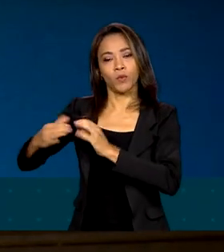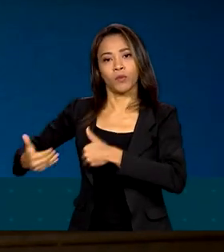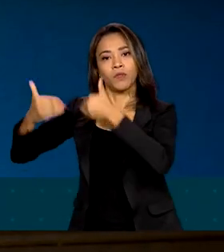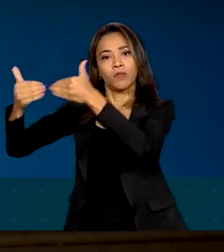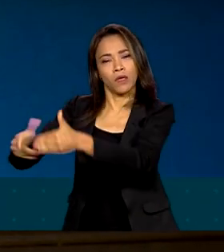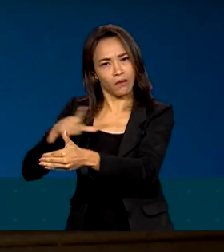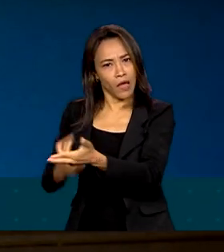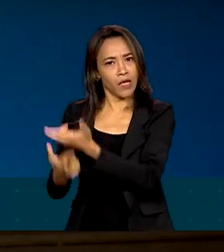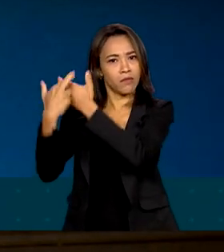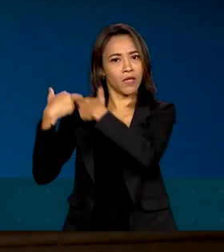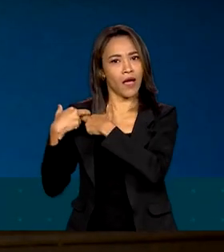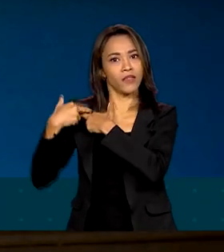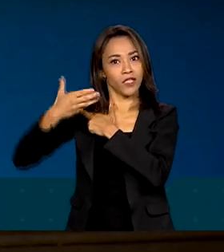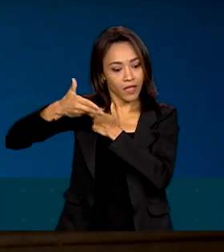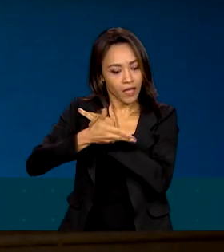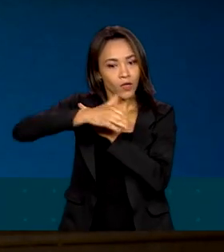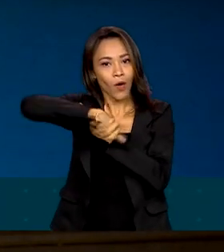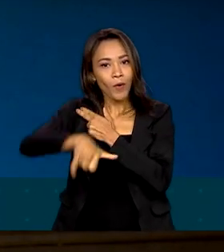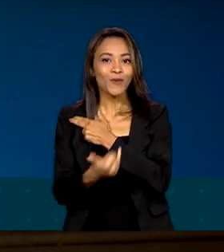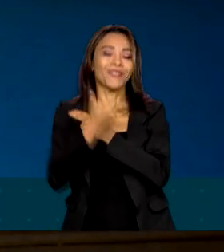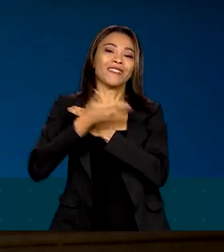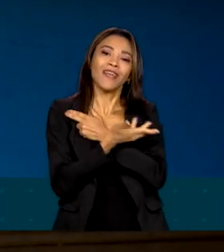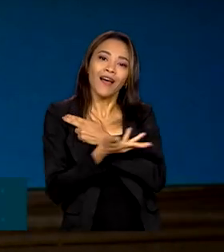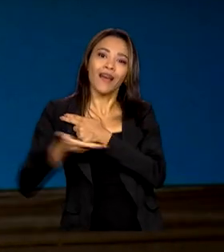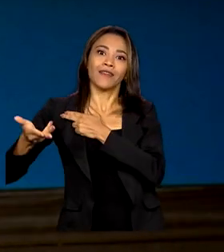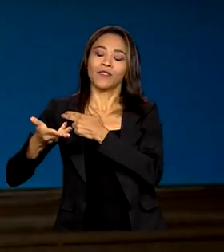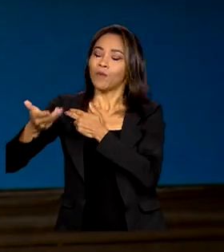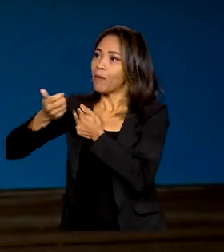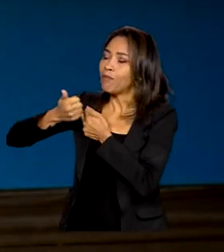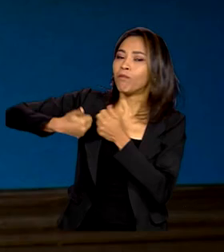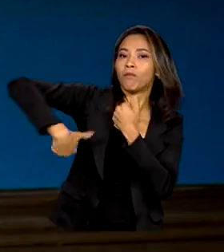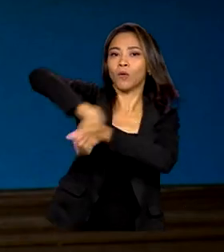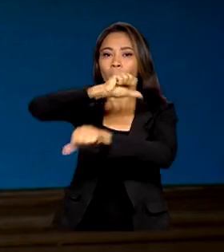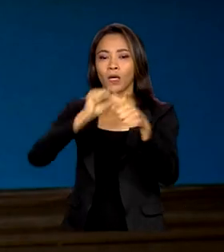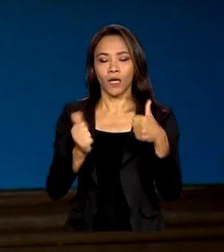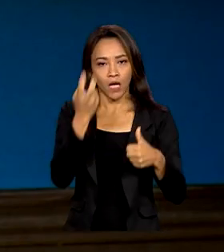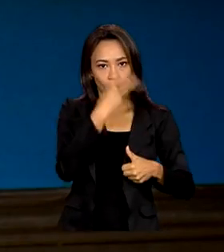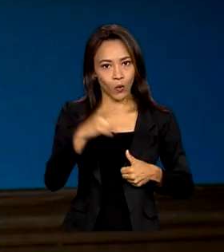em fazer dessa oportunidade a maior revolução cultural vista nos últimos tempos. Obrigado.